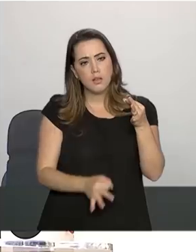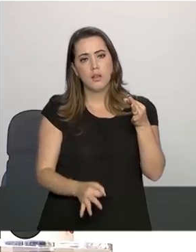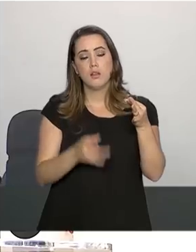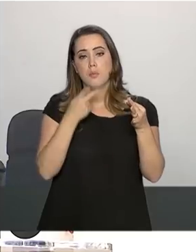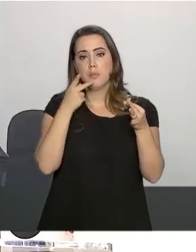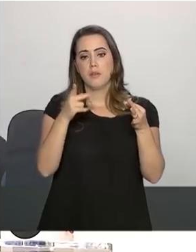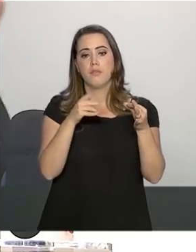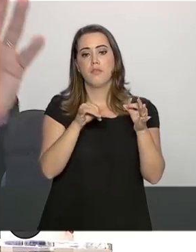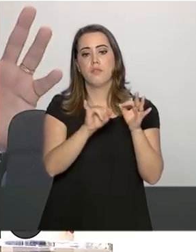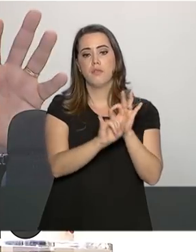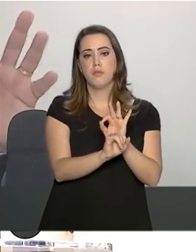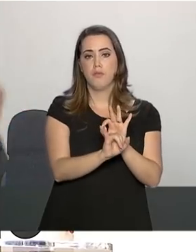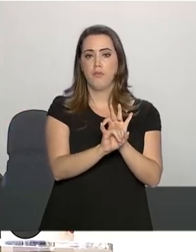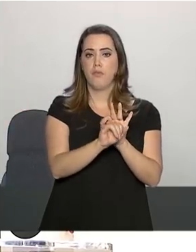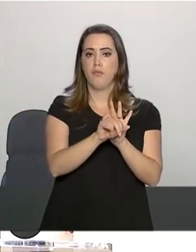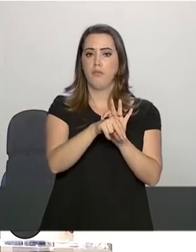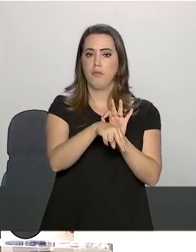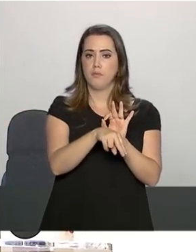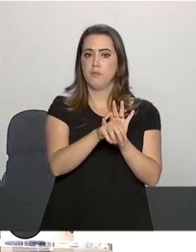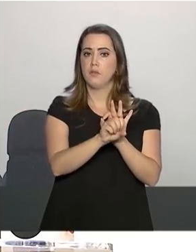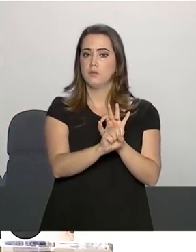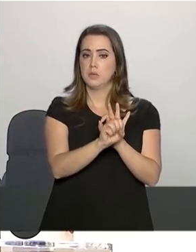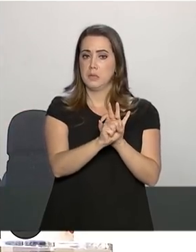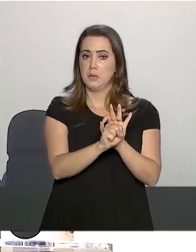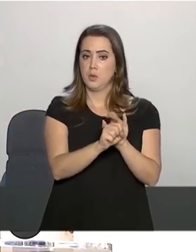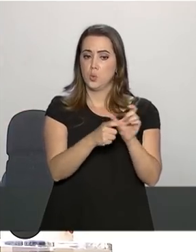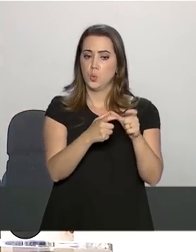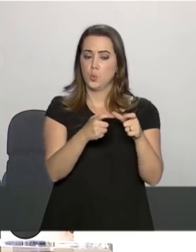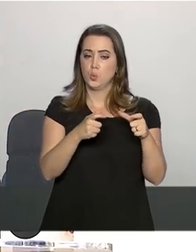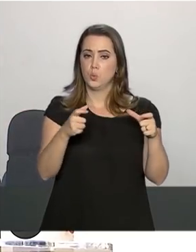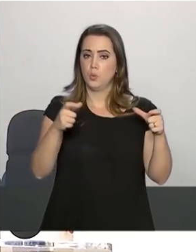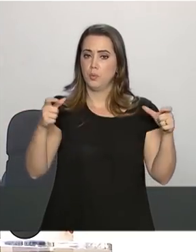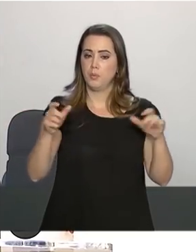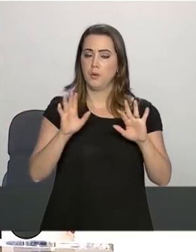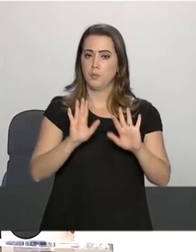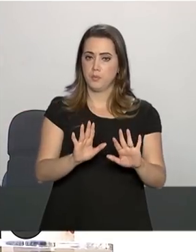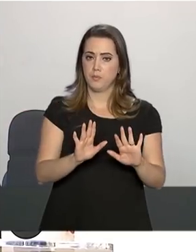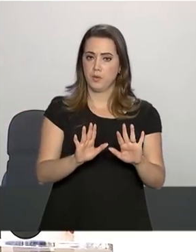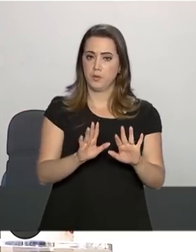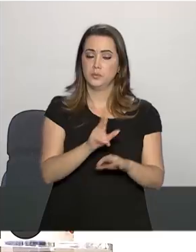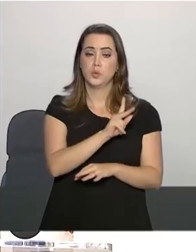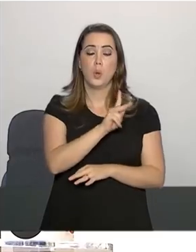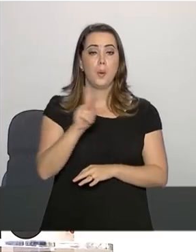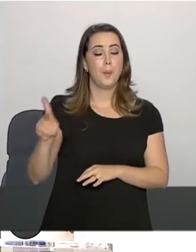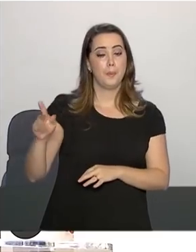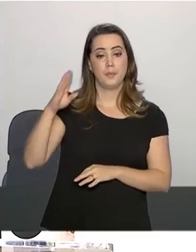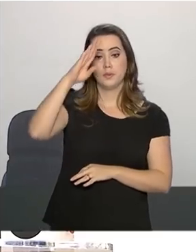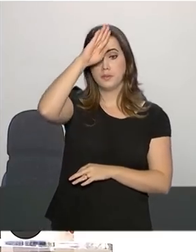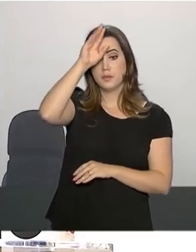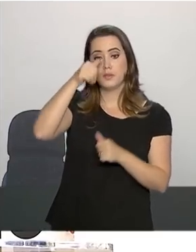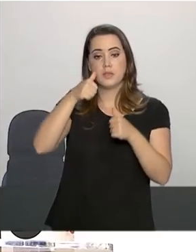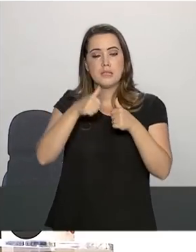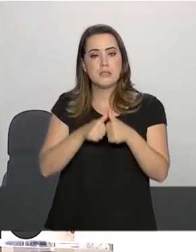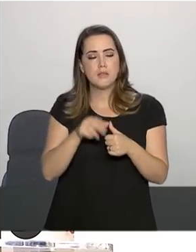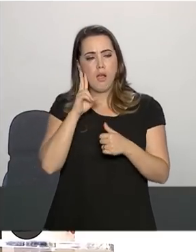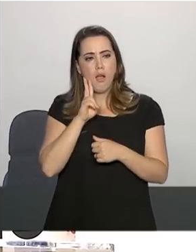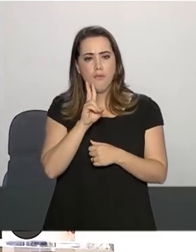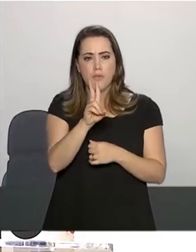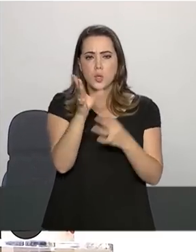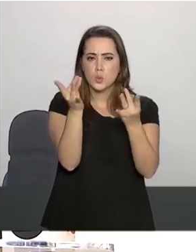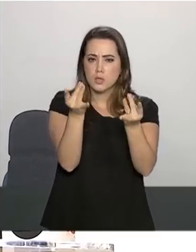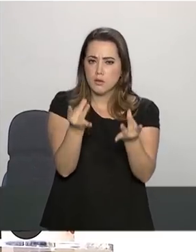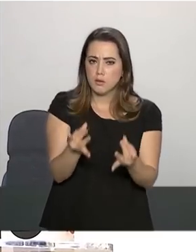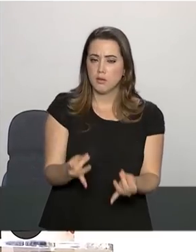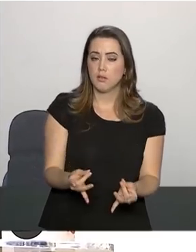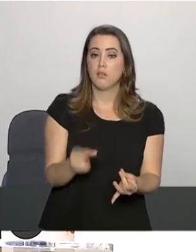da Previdência num escopo um pouco mais amplo. A Previdência, melhor, o presidente está avaliando os pontos da Previdência